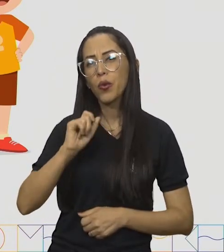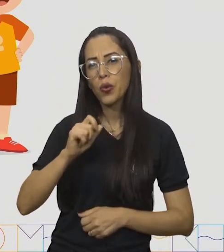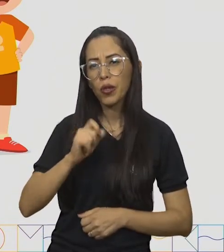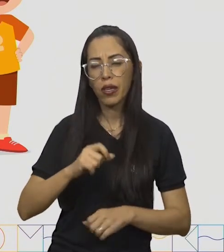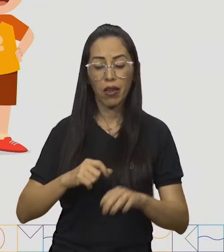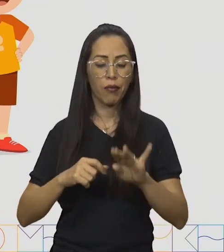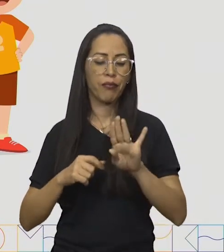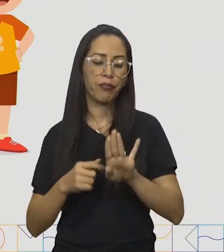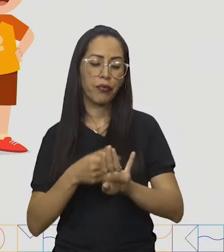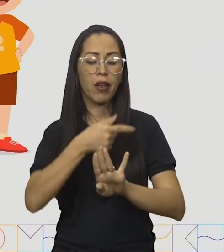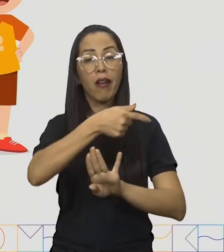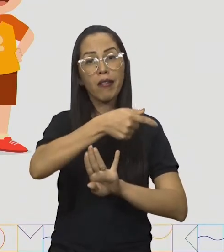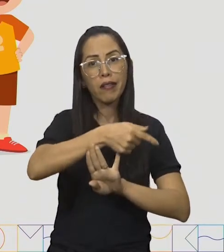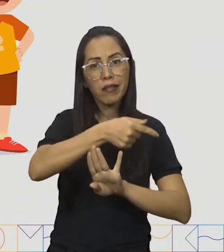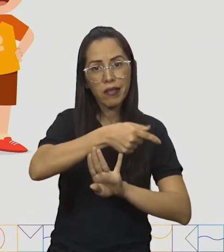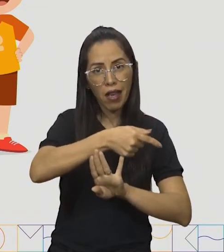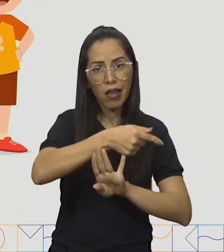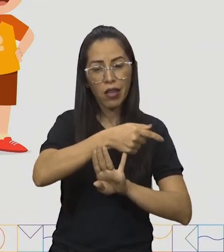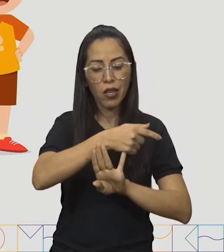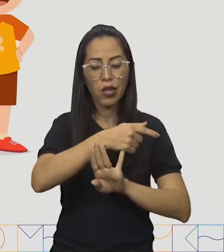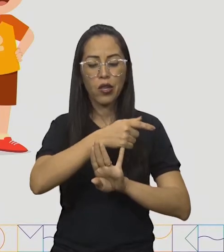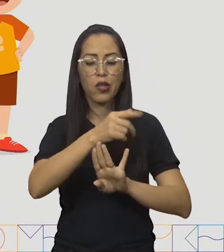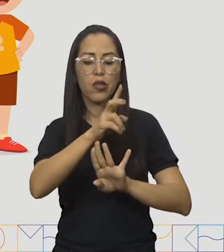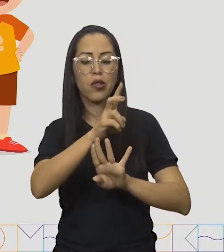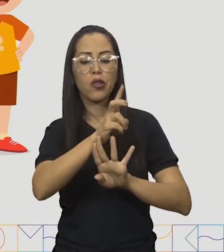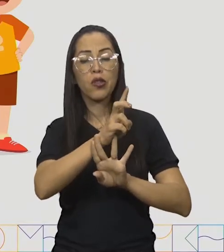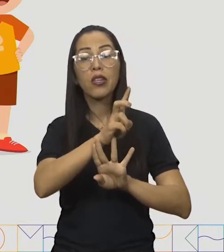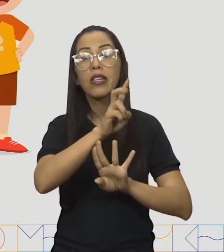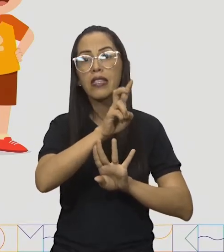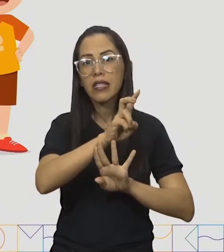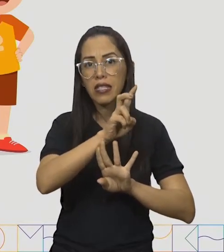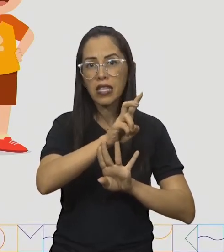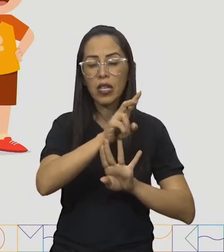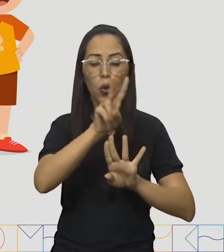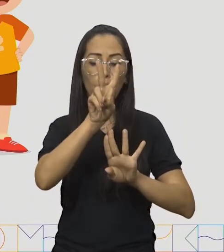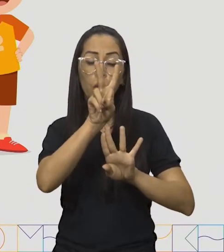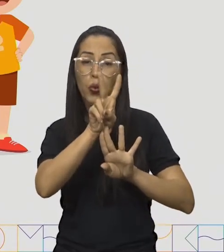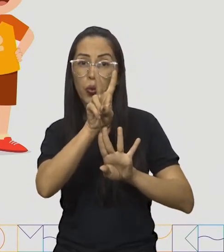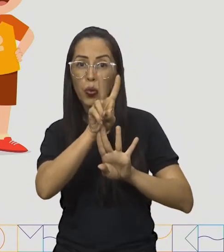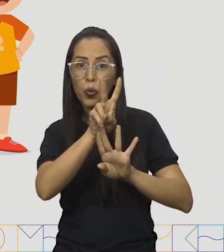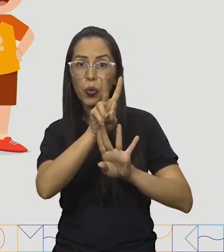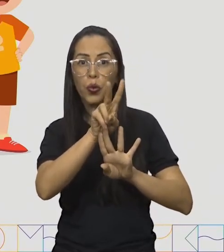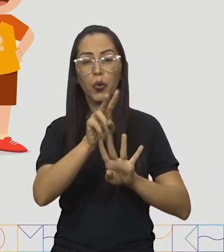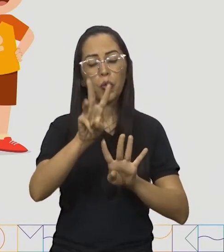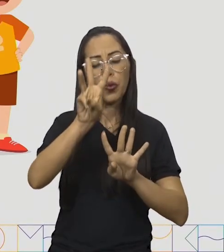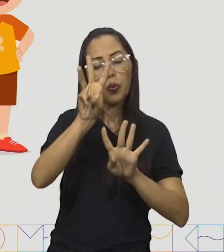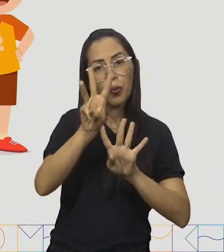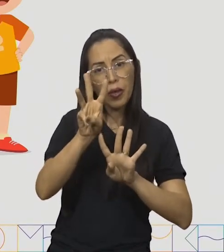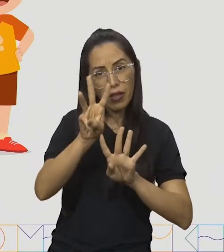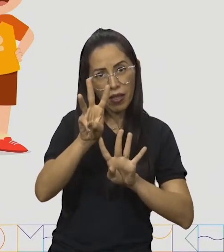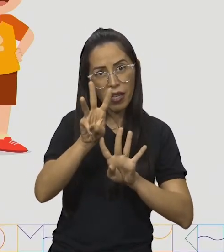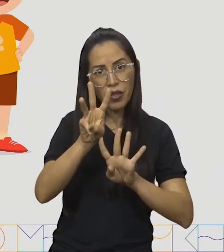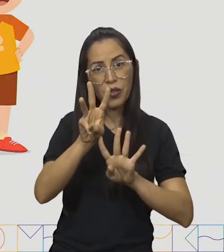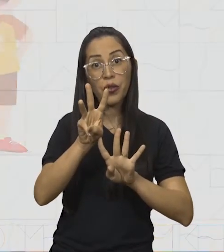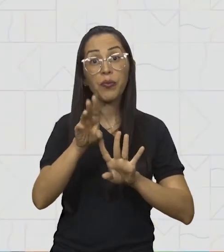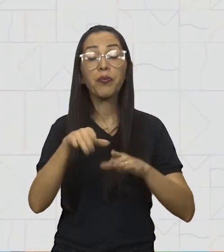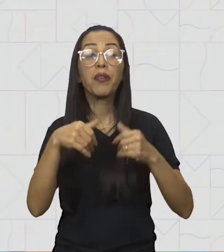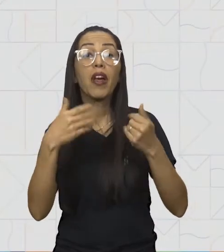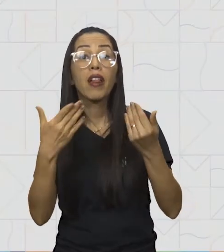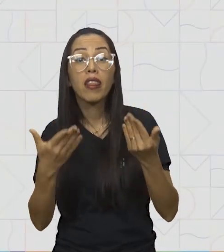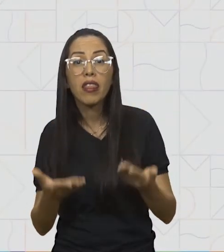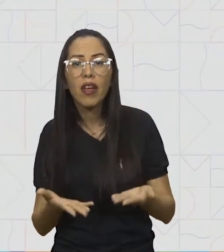de milhar, mais cinco centenas, mais duas dezenas e mais três unidades.